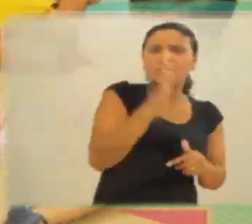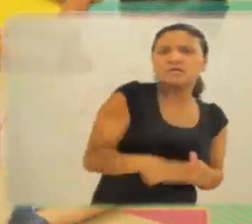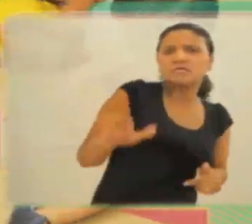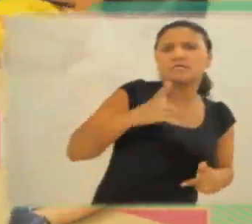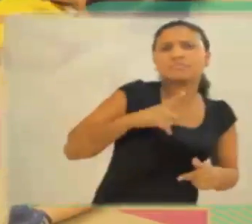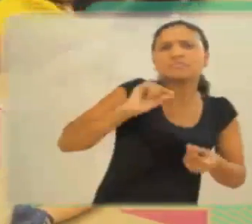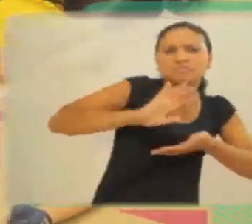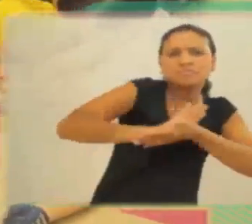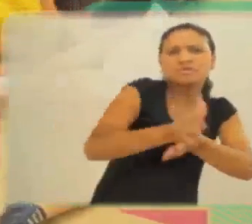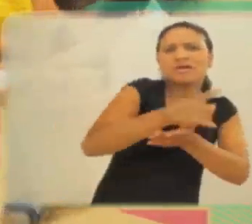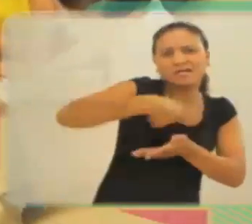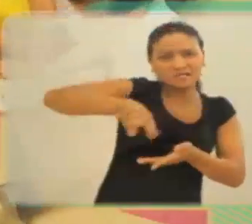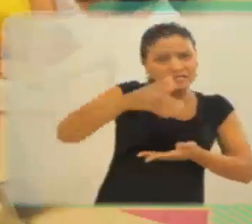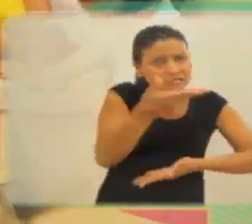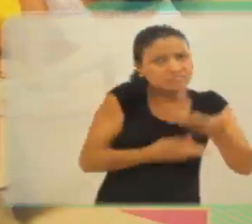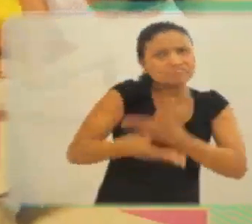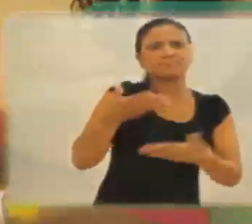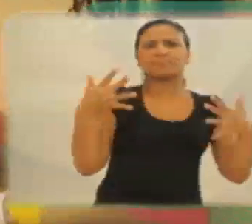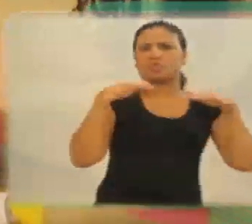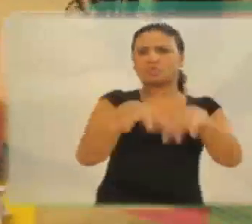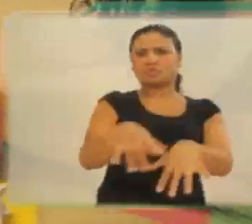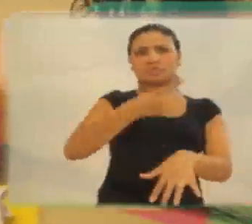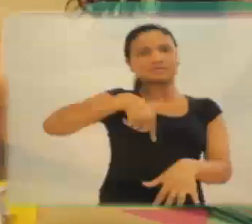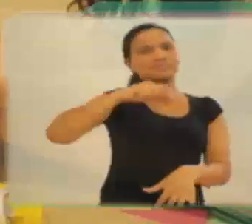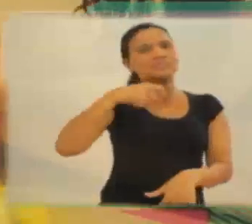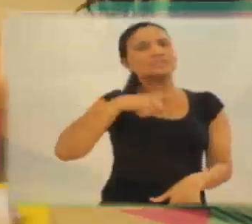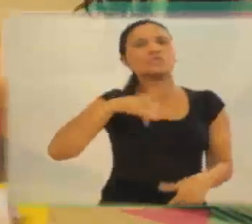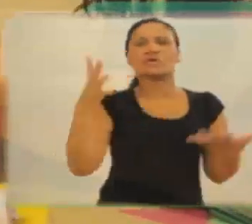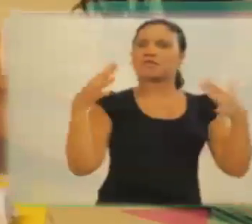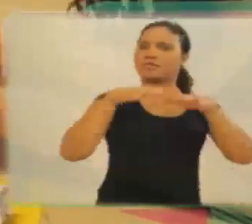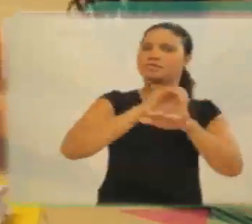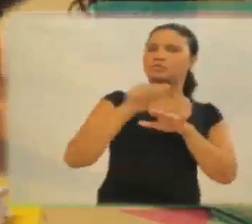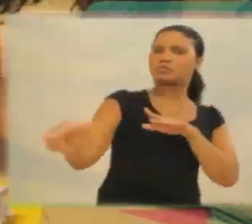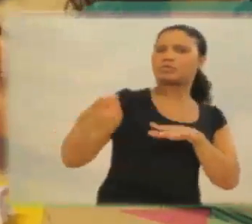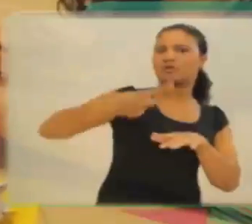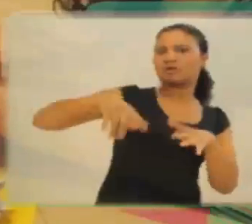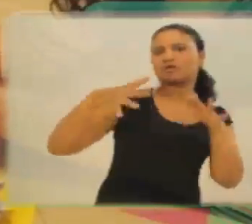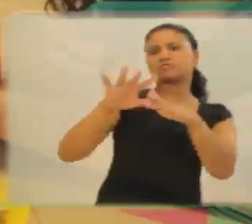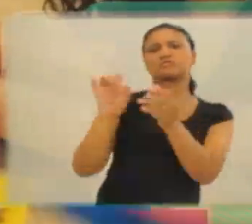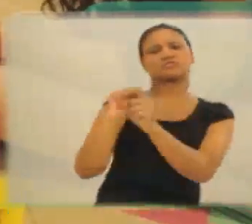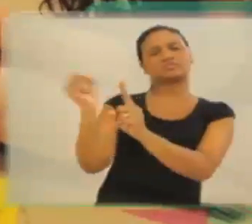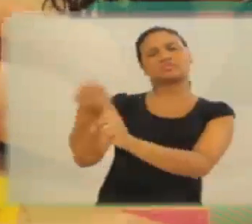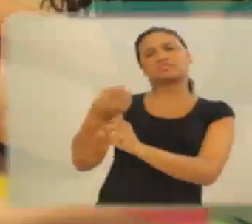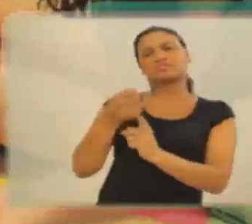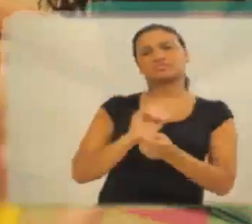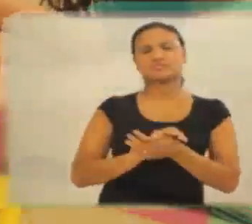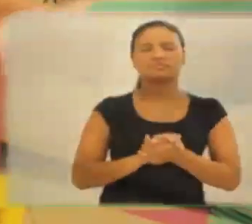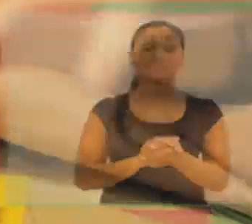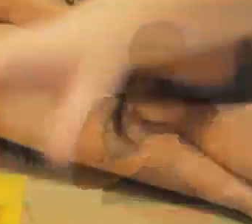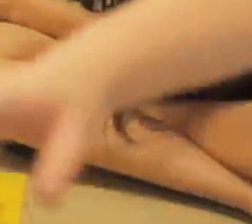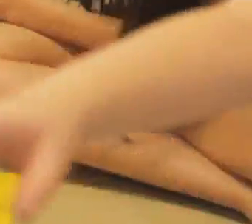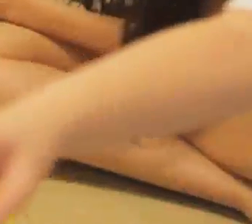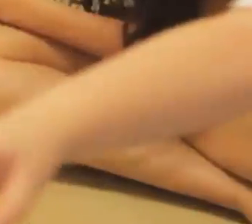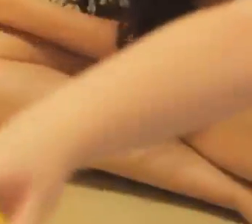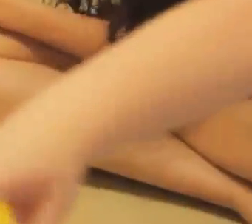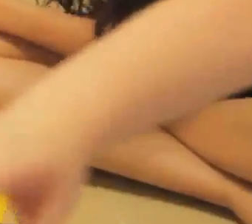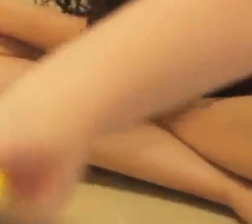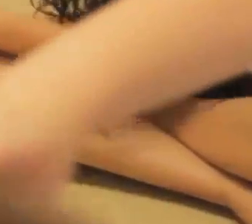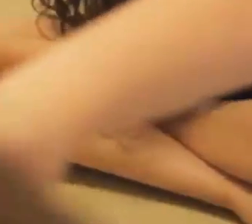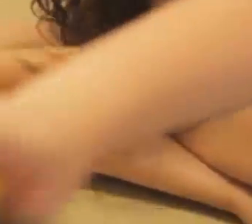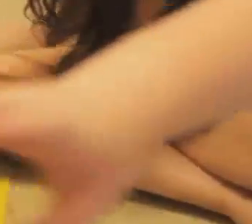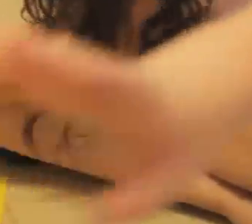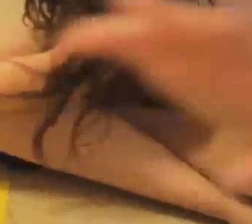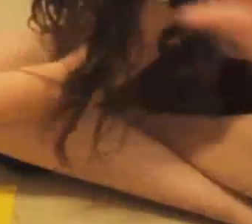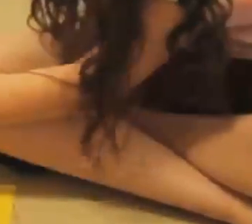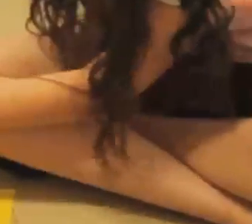das outras crianças também. É muito rico até porque a criança não tem nenhum tipo de preconceito. Essa integração e essa inclusão,